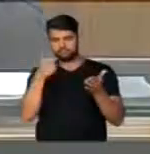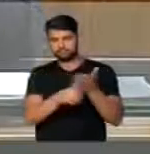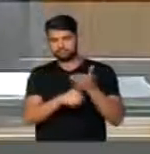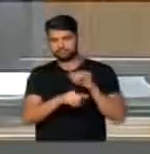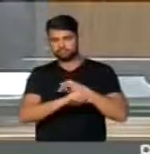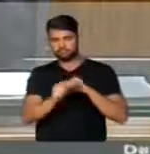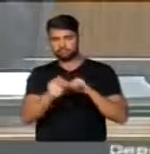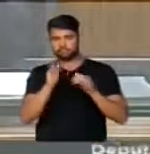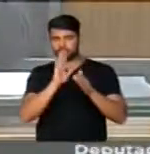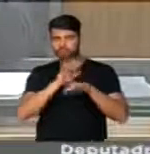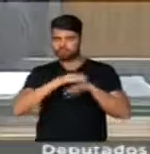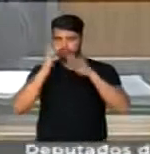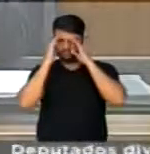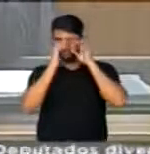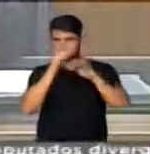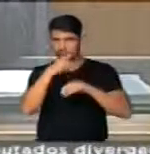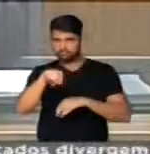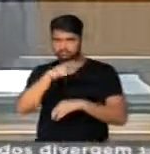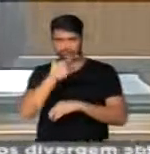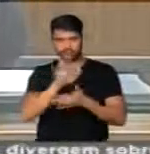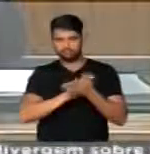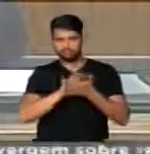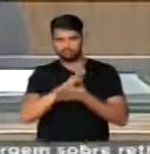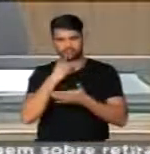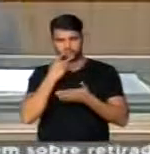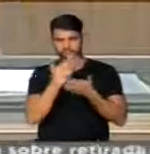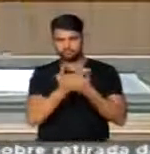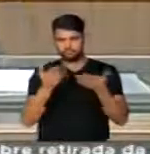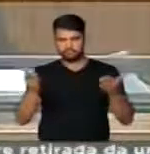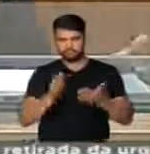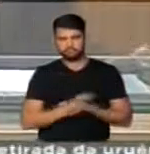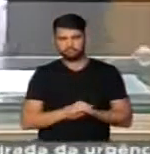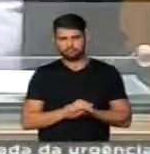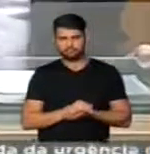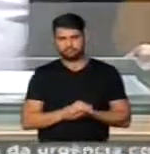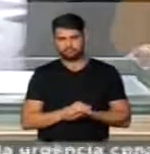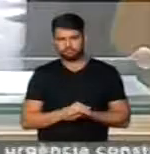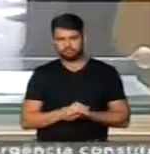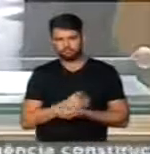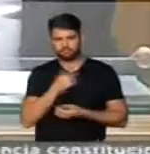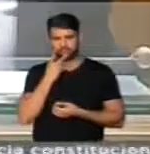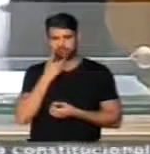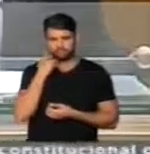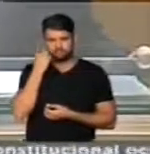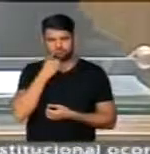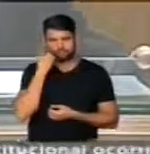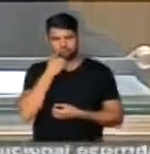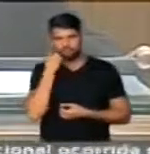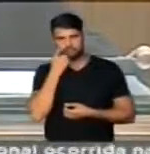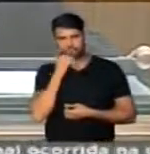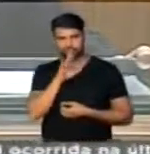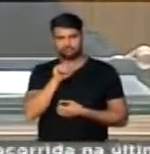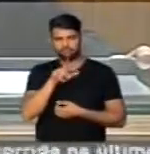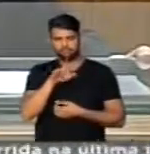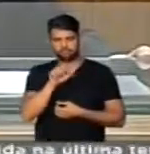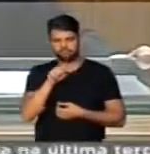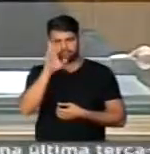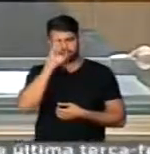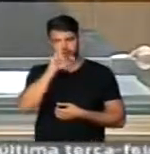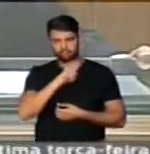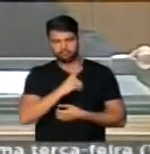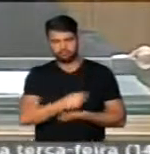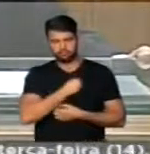Com muito respeito a vocês, eu não vou dar a palavra. Com a palavra, deputado Bacelar, vossa